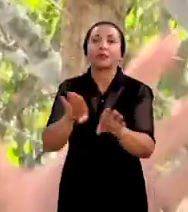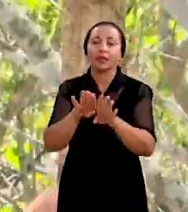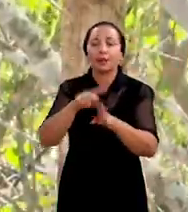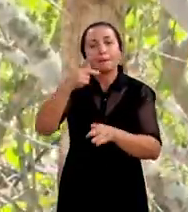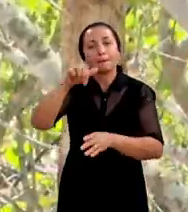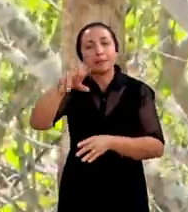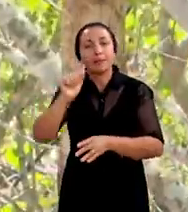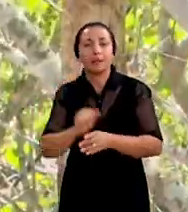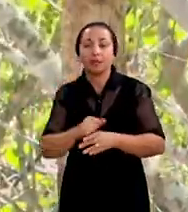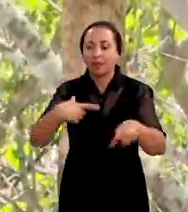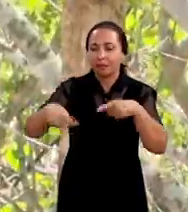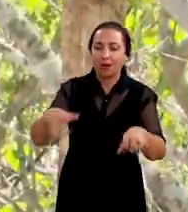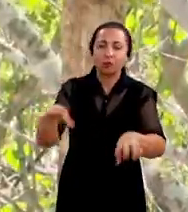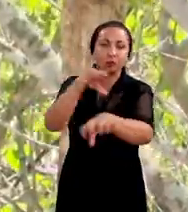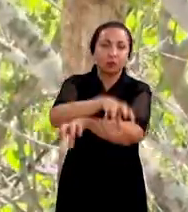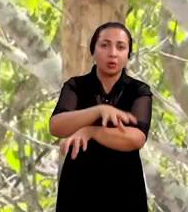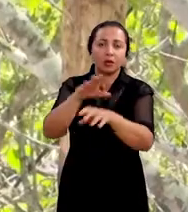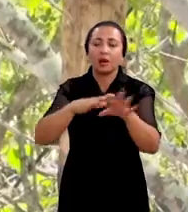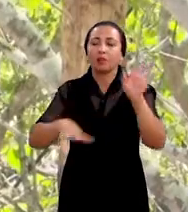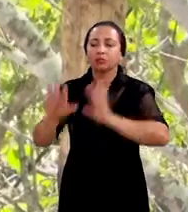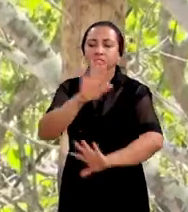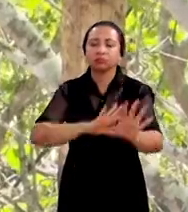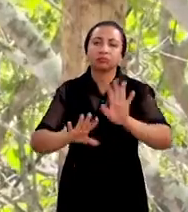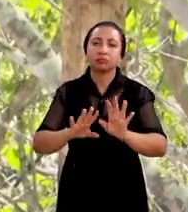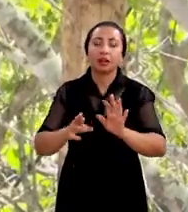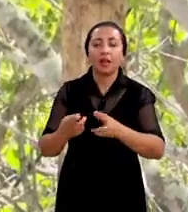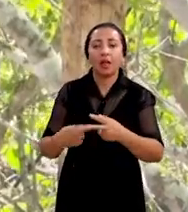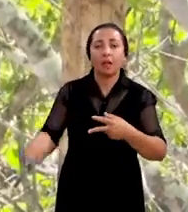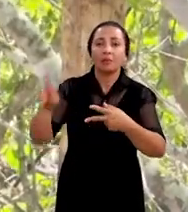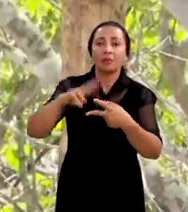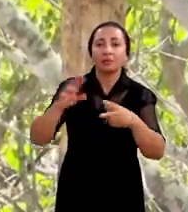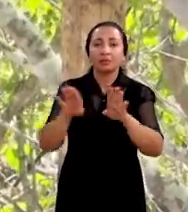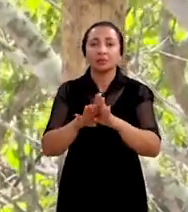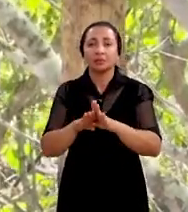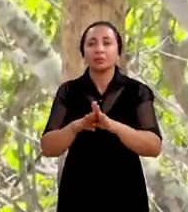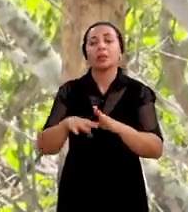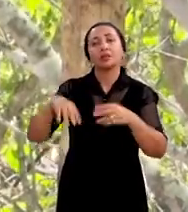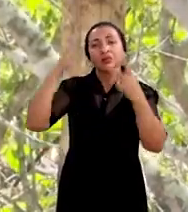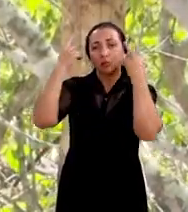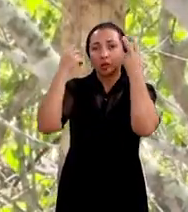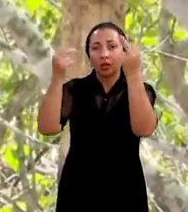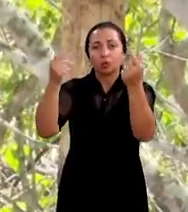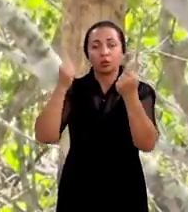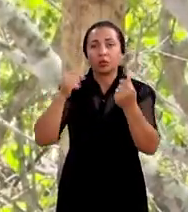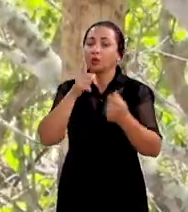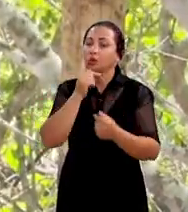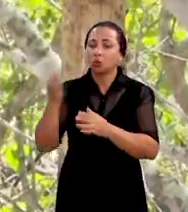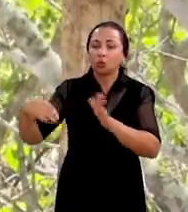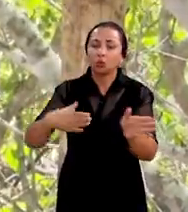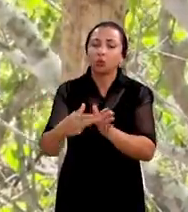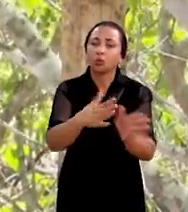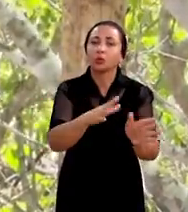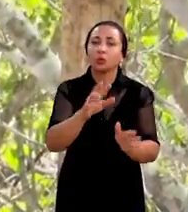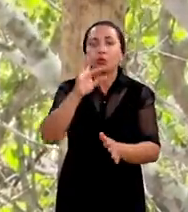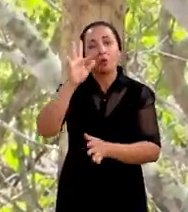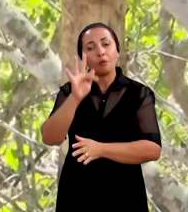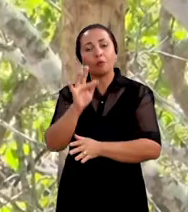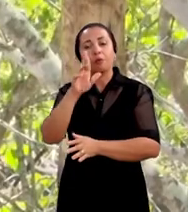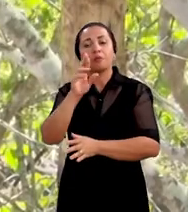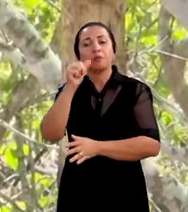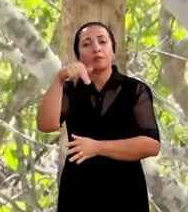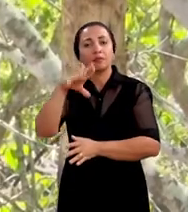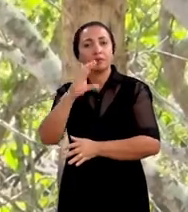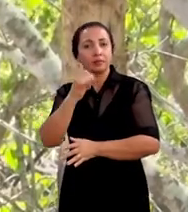trabalhando aqui, nesse bioma, é o projeto Conservação e Recuperação do Monumento Natural do Rio São Francisco, que é uma